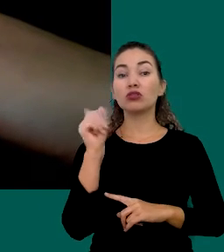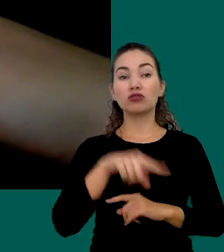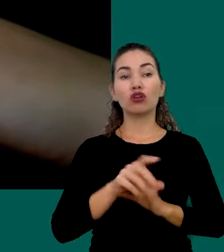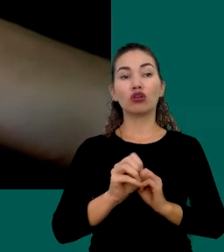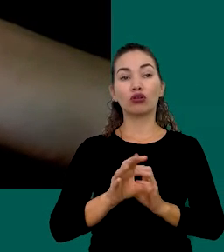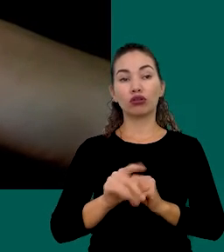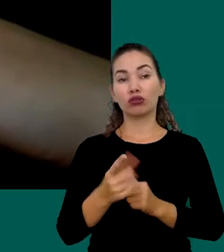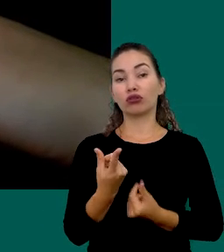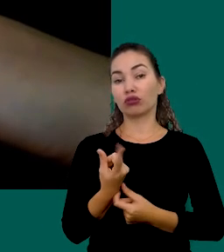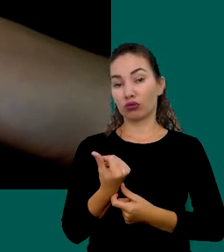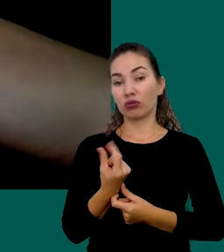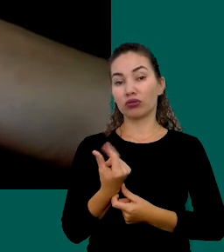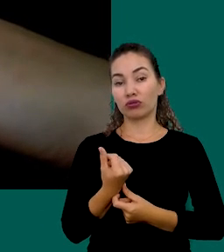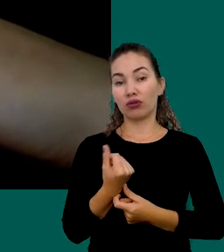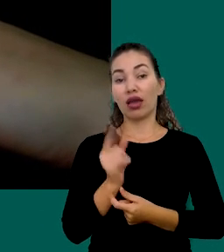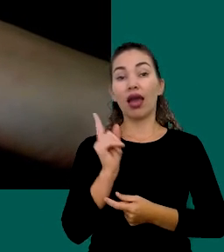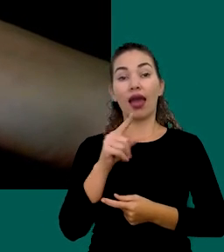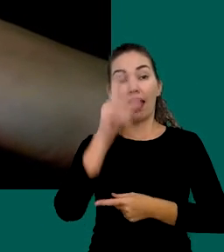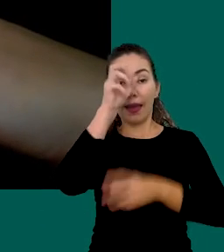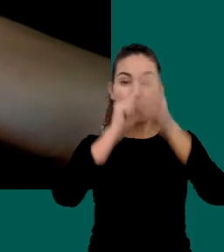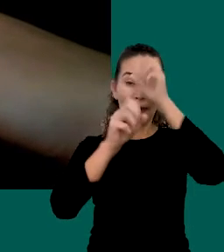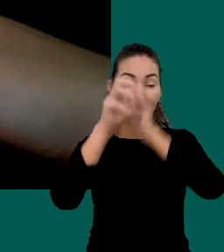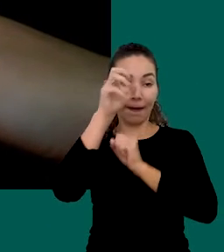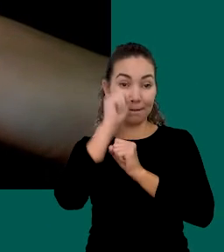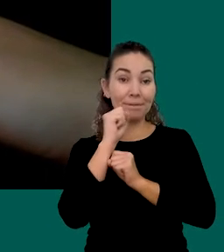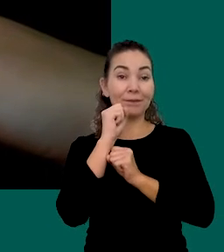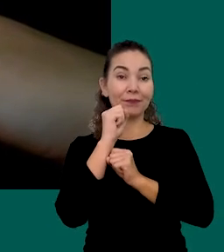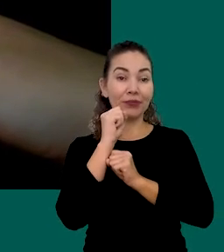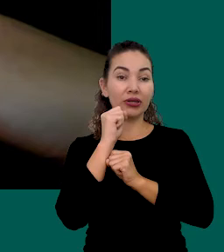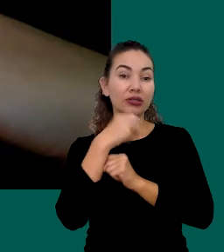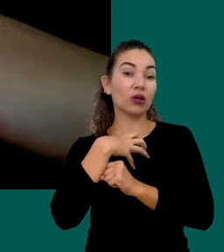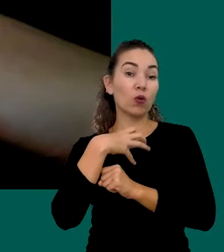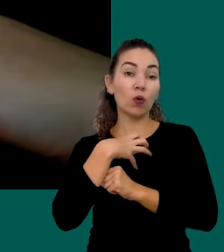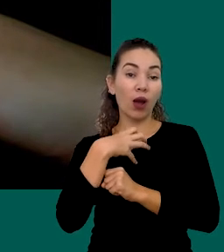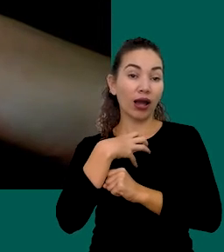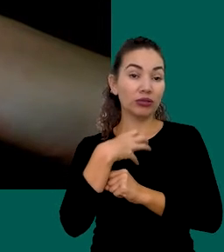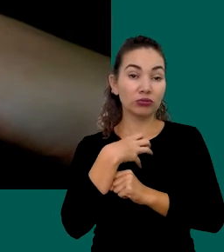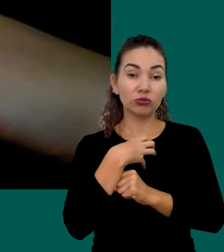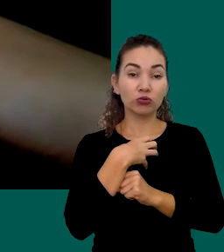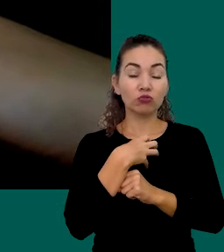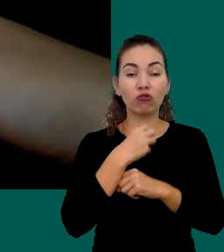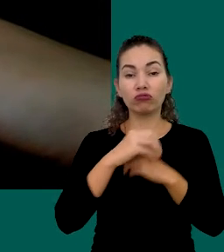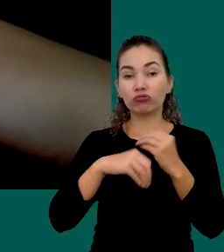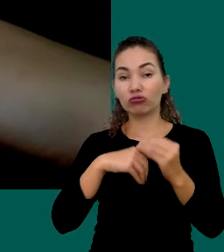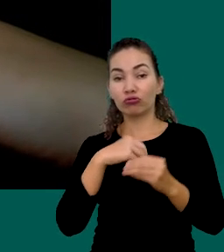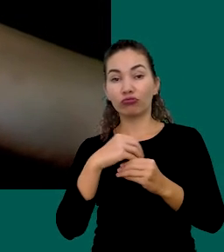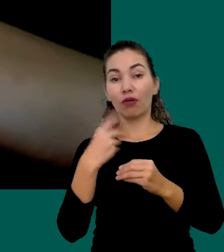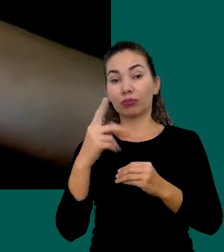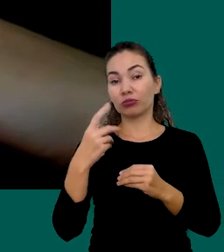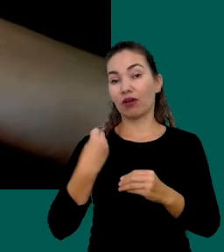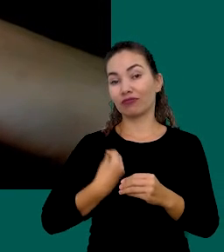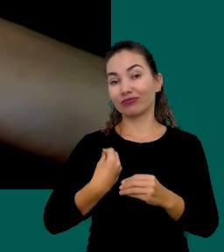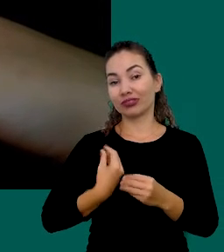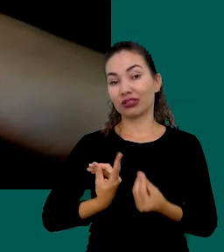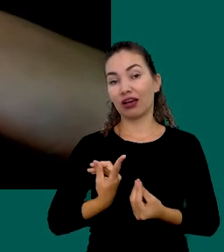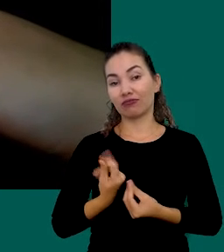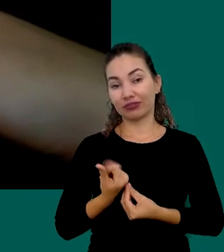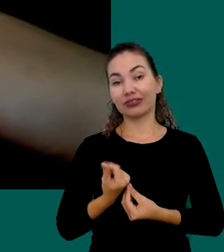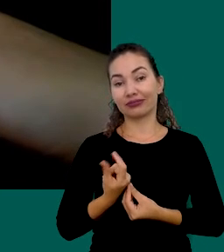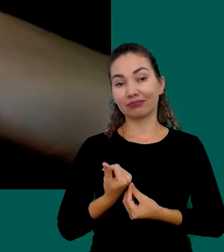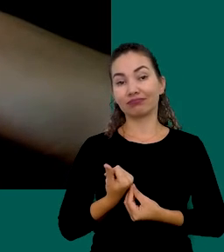Financeira É Aprender A lidar Com as Situações Que envolvem A sua Vida Financeira